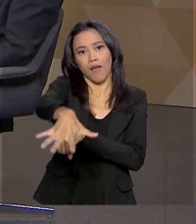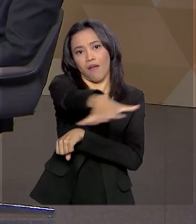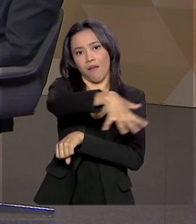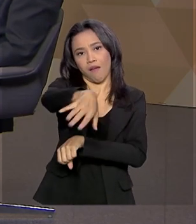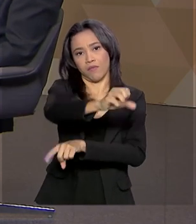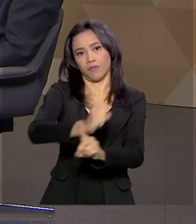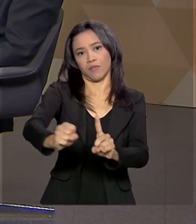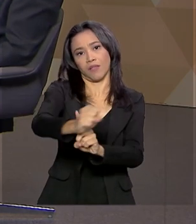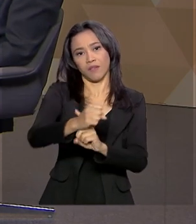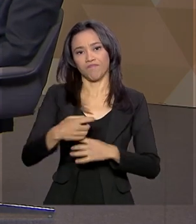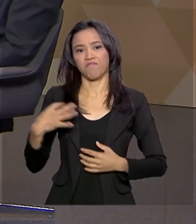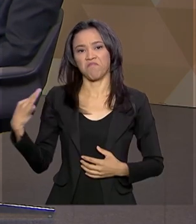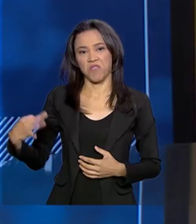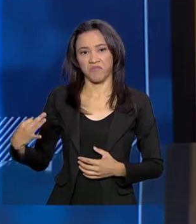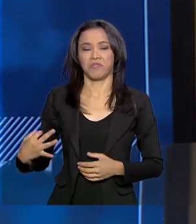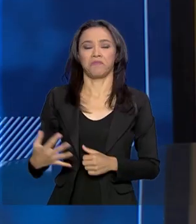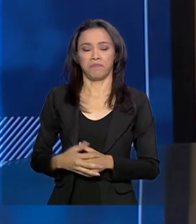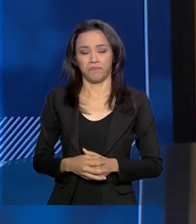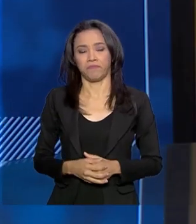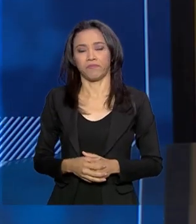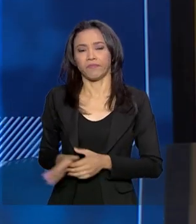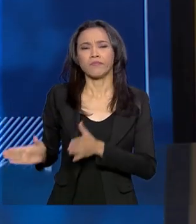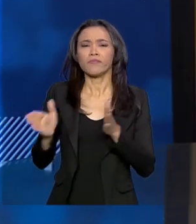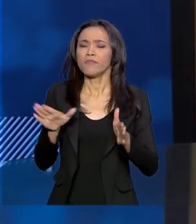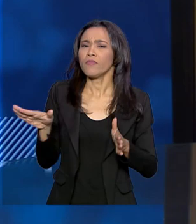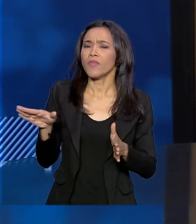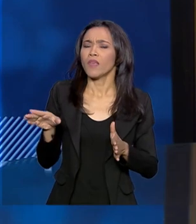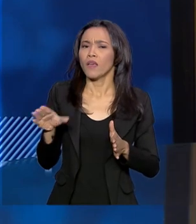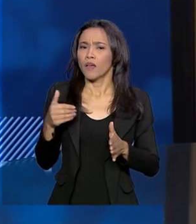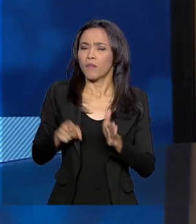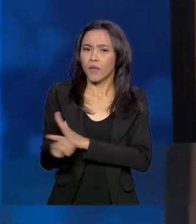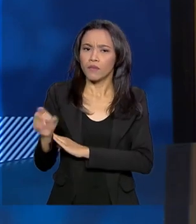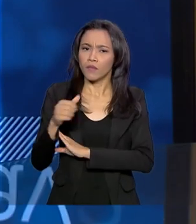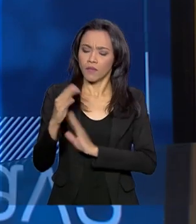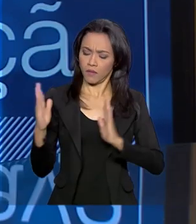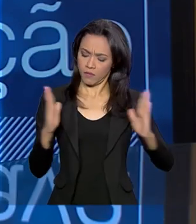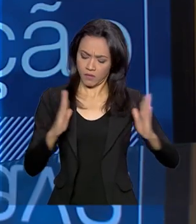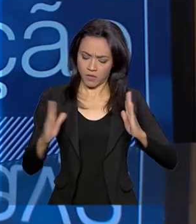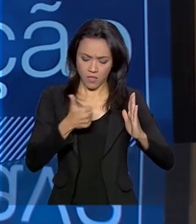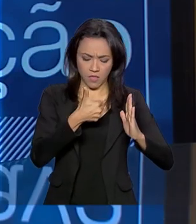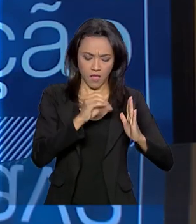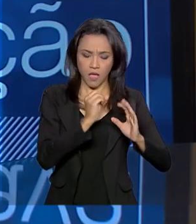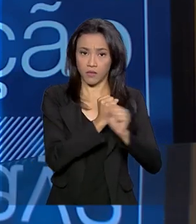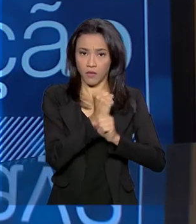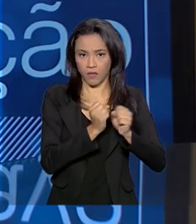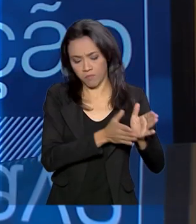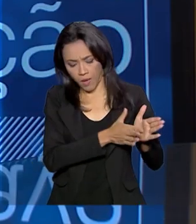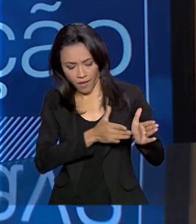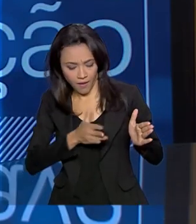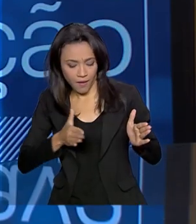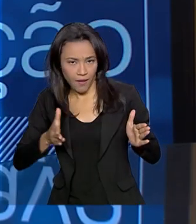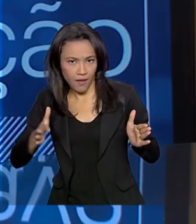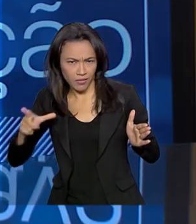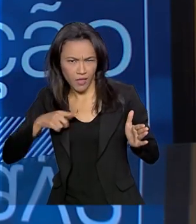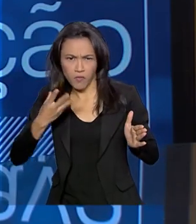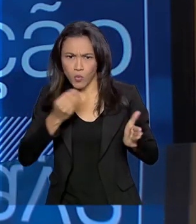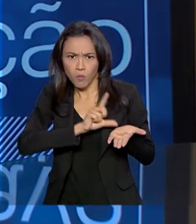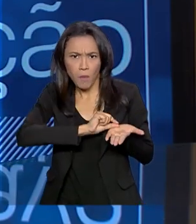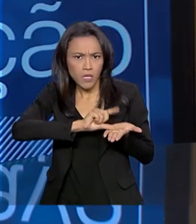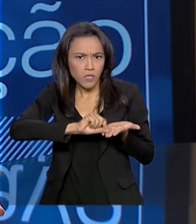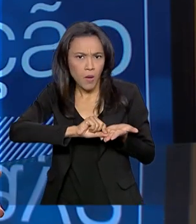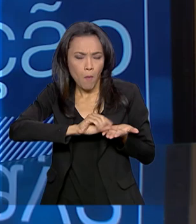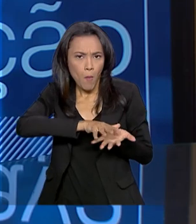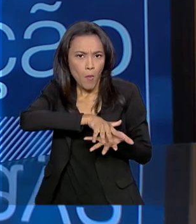Perfeito. A gente pode dizer, então, que nos últimos 10 anos, o Brasil, ele ampliou muito a produção de artigos científicos,